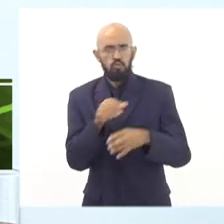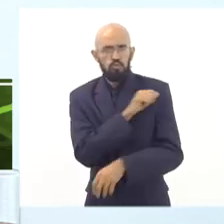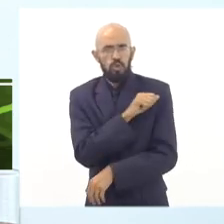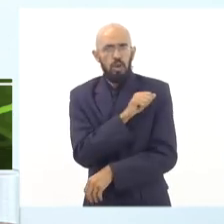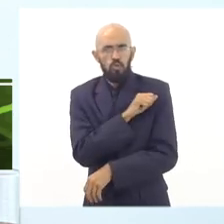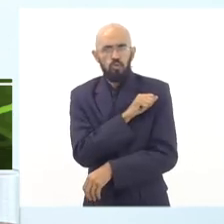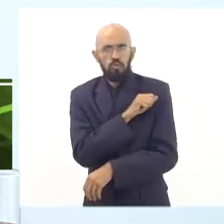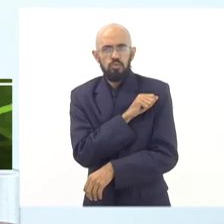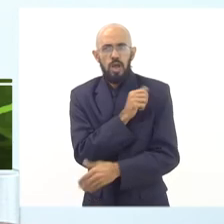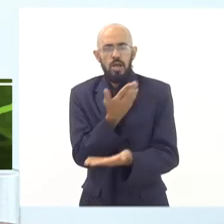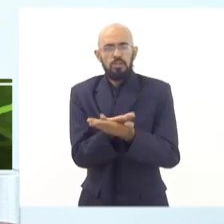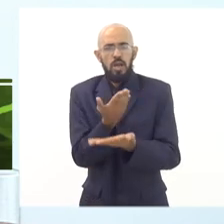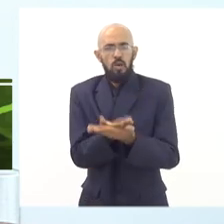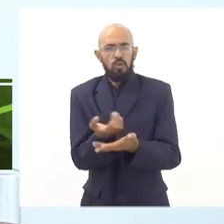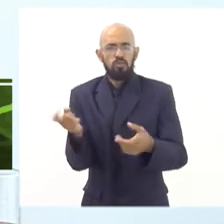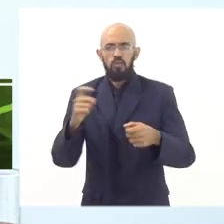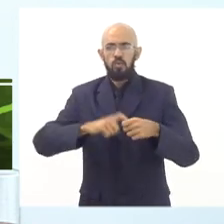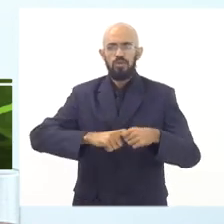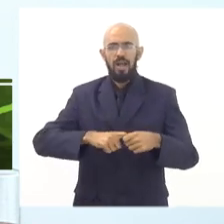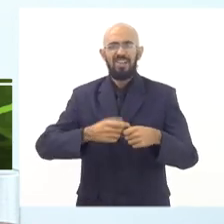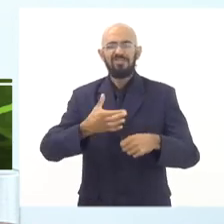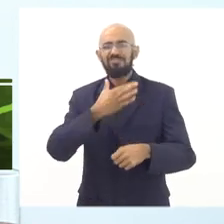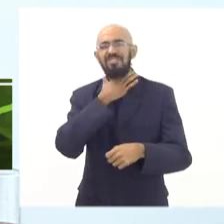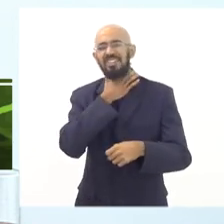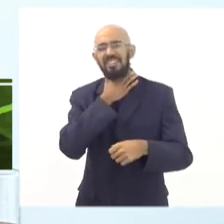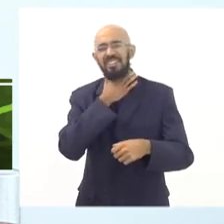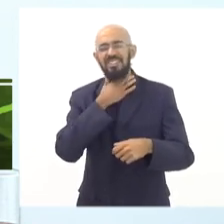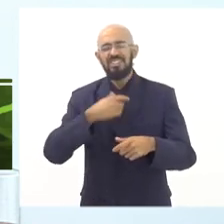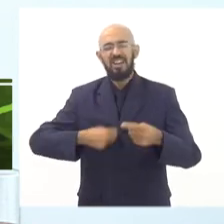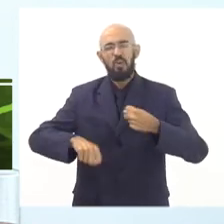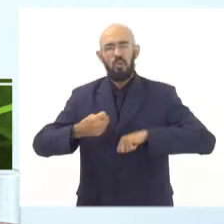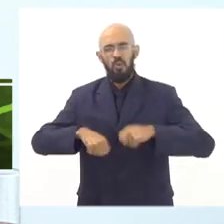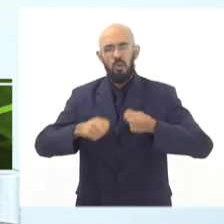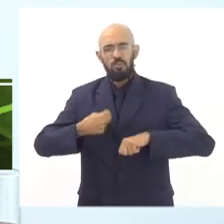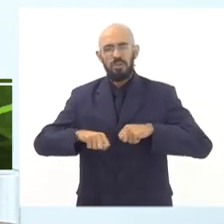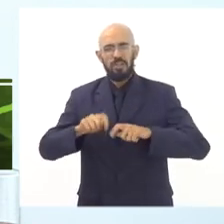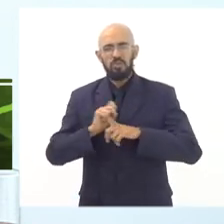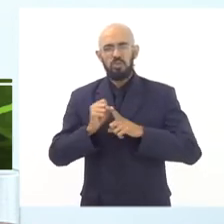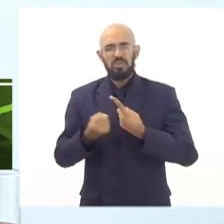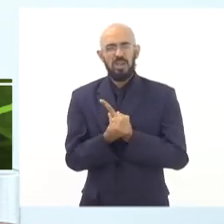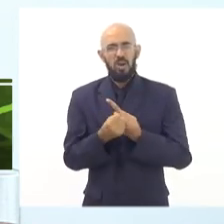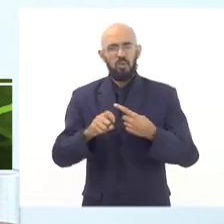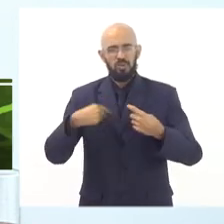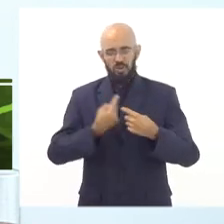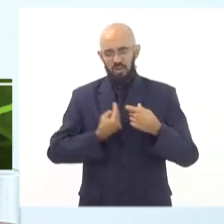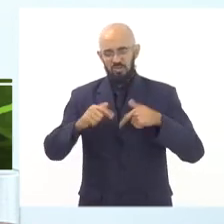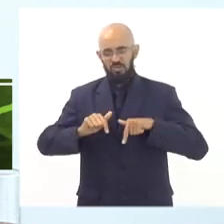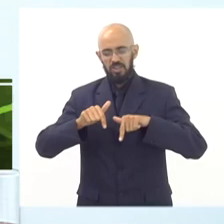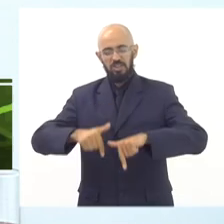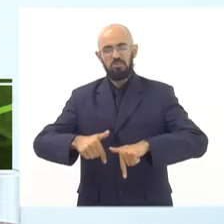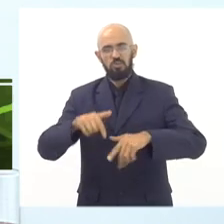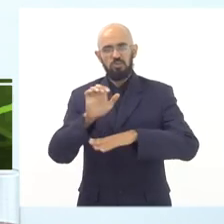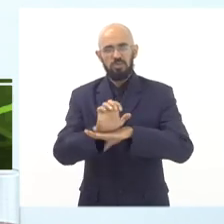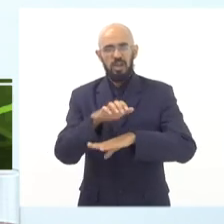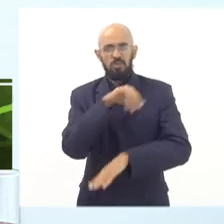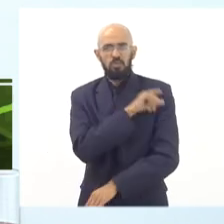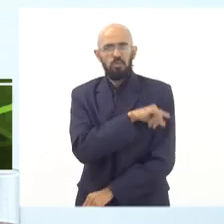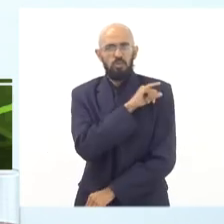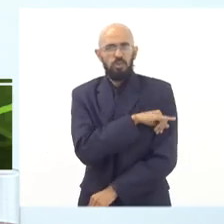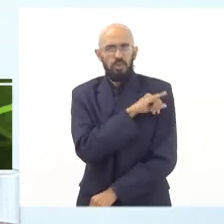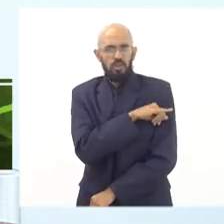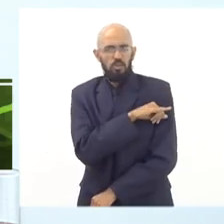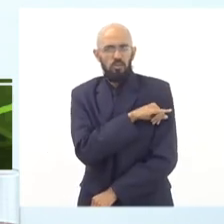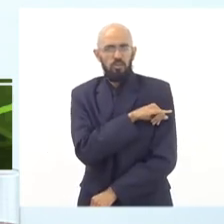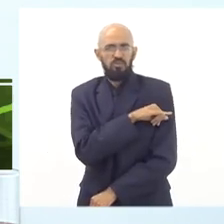retomadas no meio de um processo de crise econômica e social que a gente enfrenta. O estado do Rio de Janeiro foi um dos estados mais atingidos no